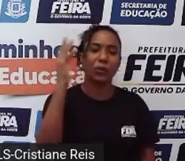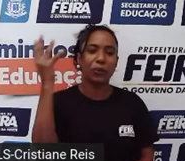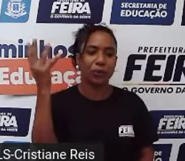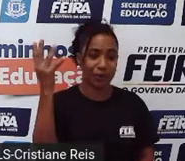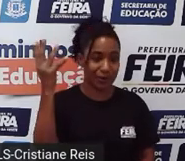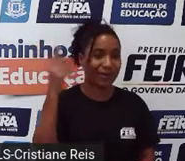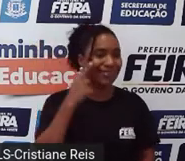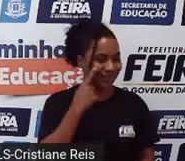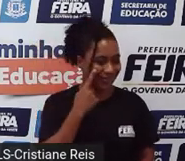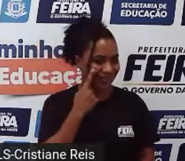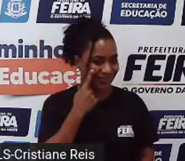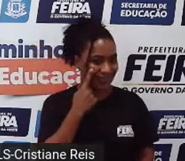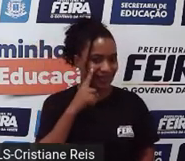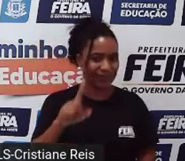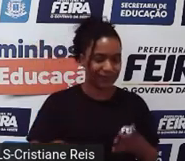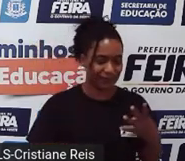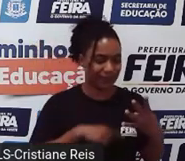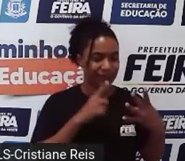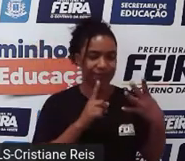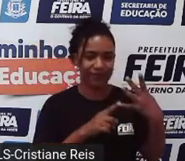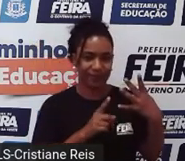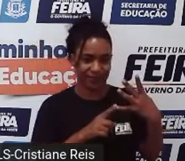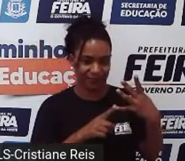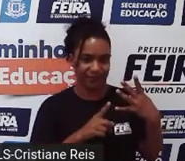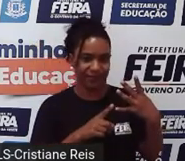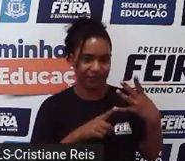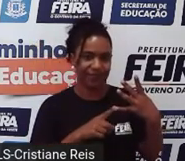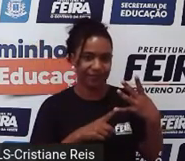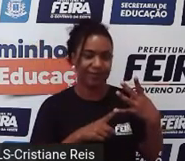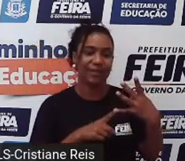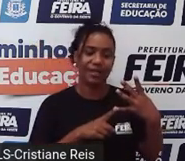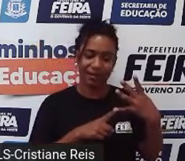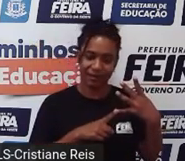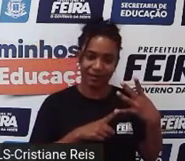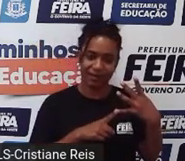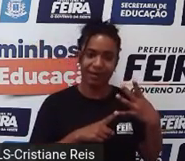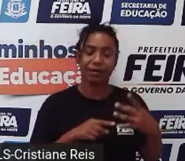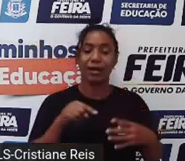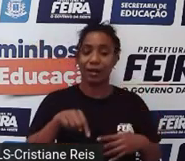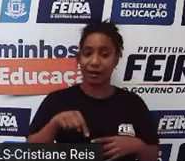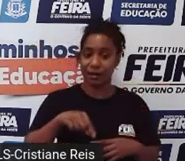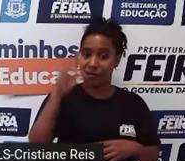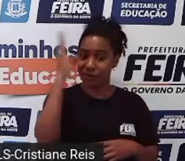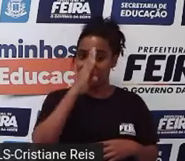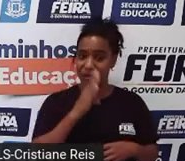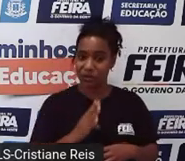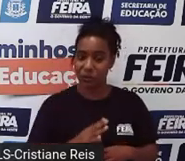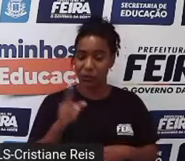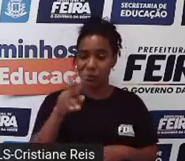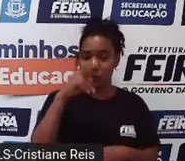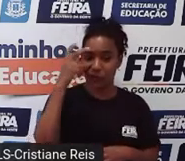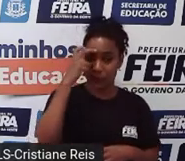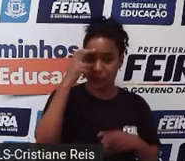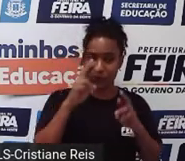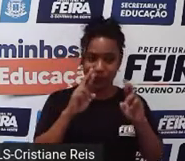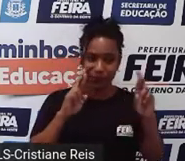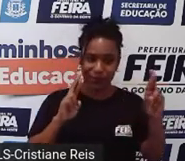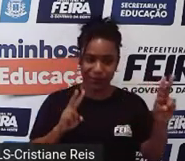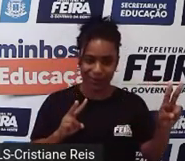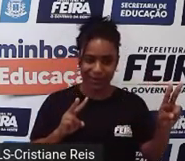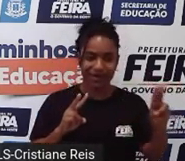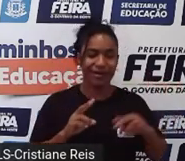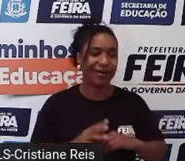também uma outra coisa que difere na nossa cultura. Que são as escalas para medir a